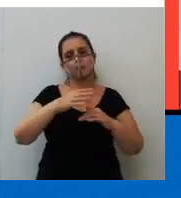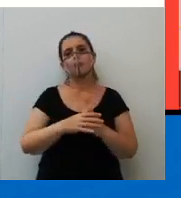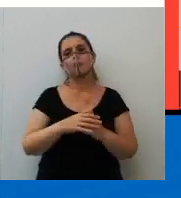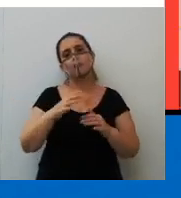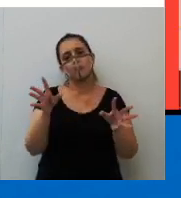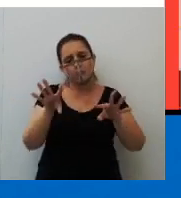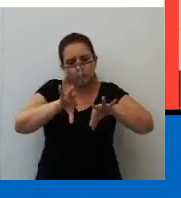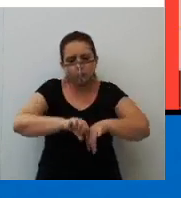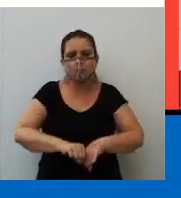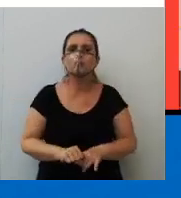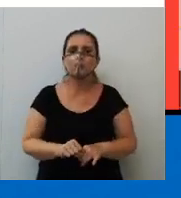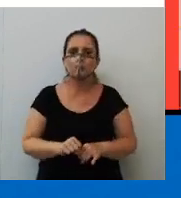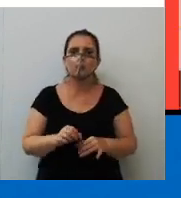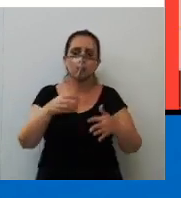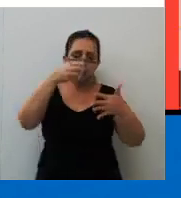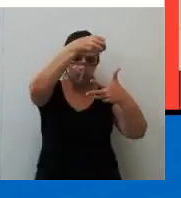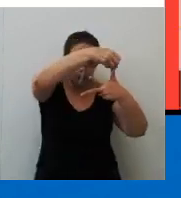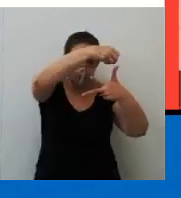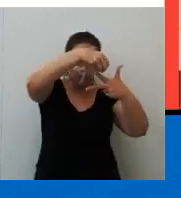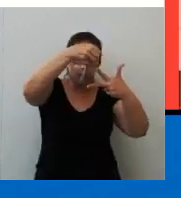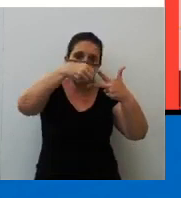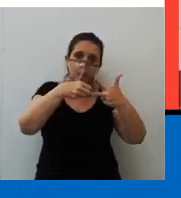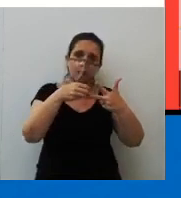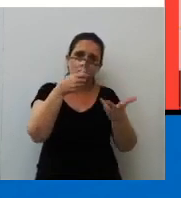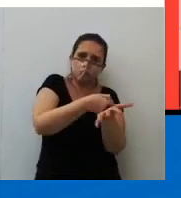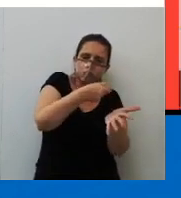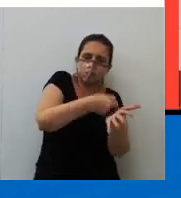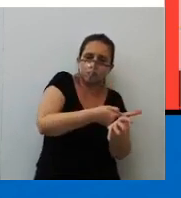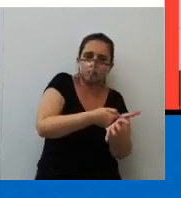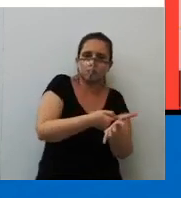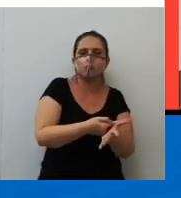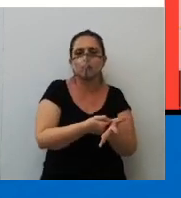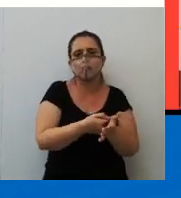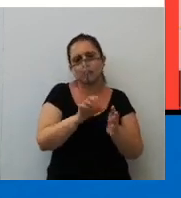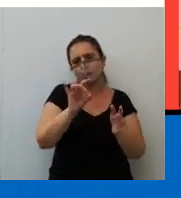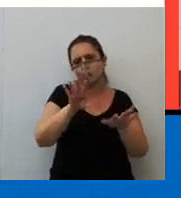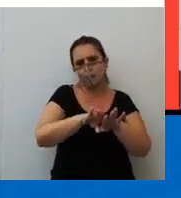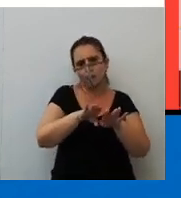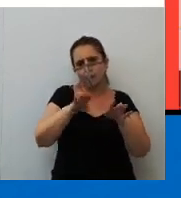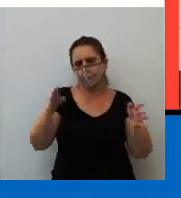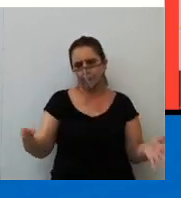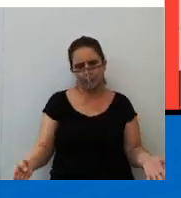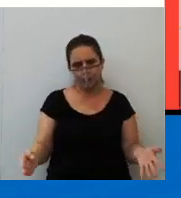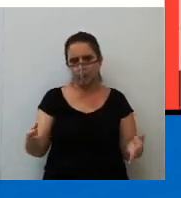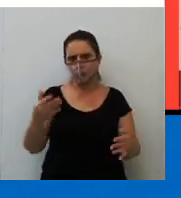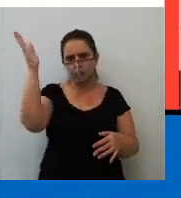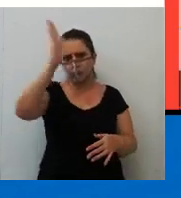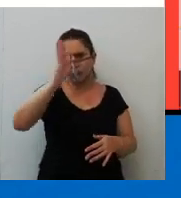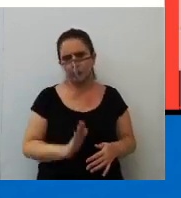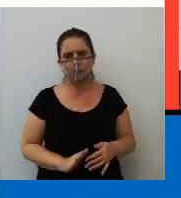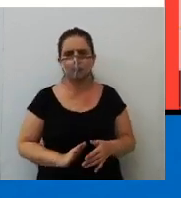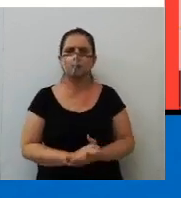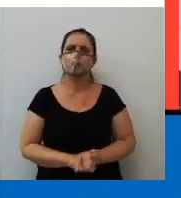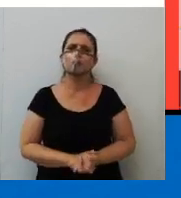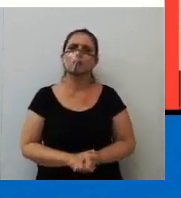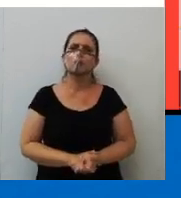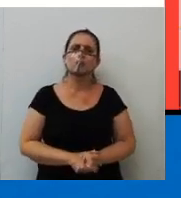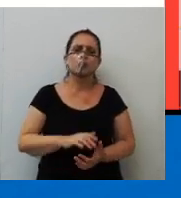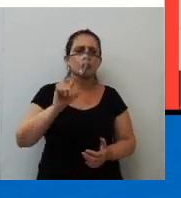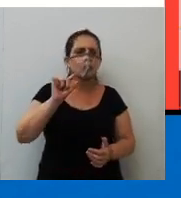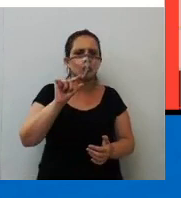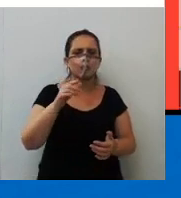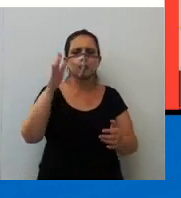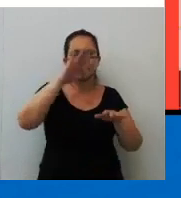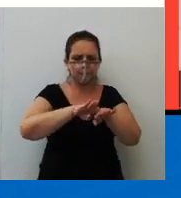É a conclusão. O Enem exige. Talvez seja a única banca do Brasil que eu conheço. Não sei se tem alguma outra. Não me lembro. Mas uma das